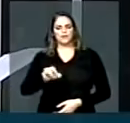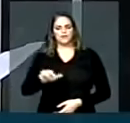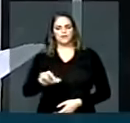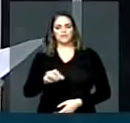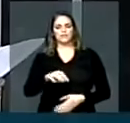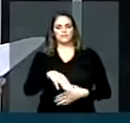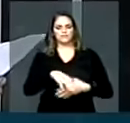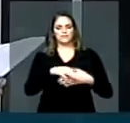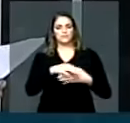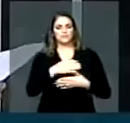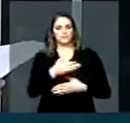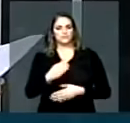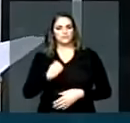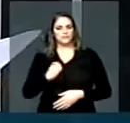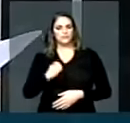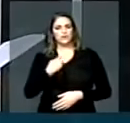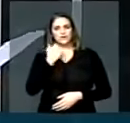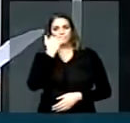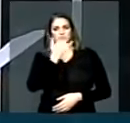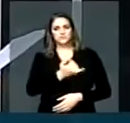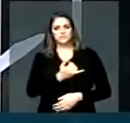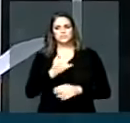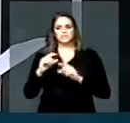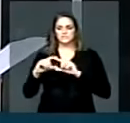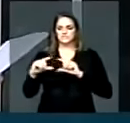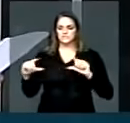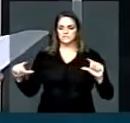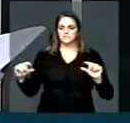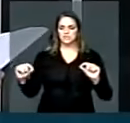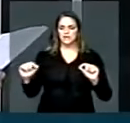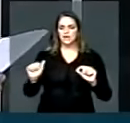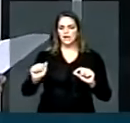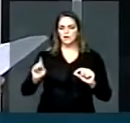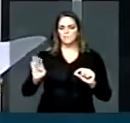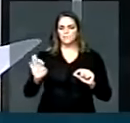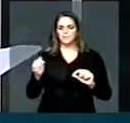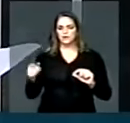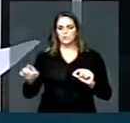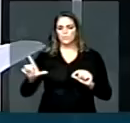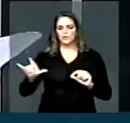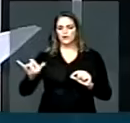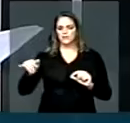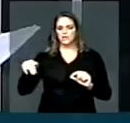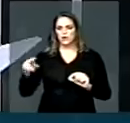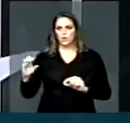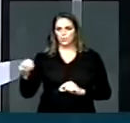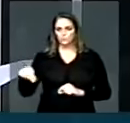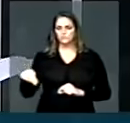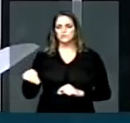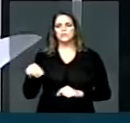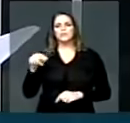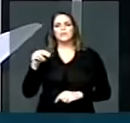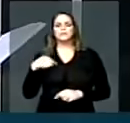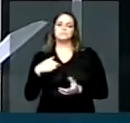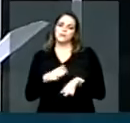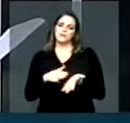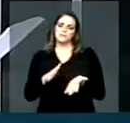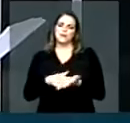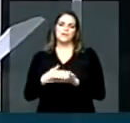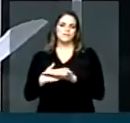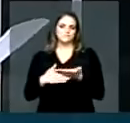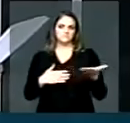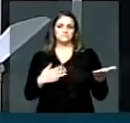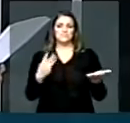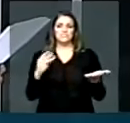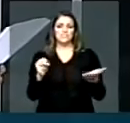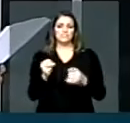uma citação de Abraão Lincoln, em homenagem a todos aqueles que, há 30 anos, lutaram